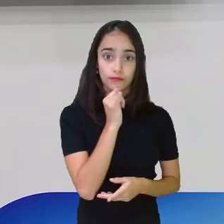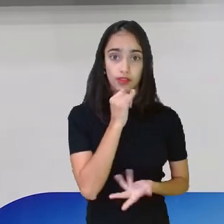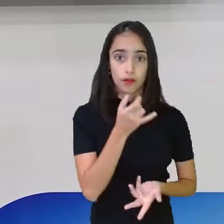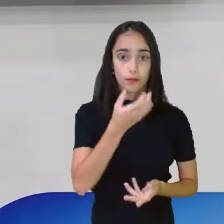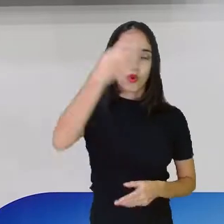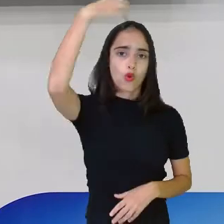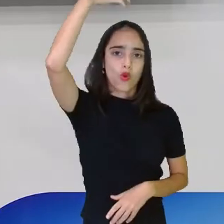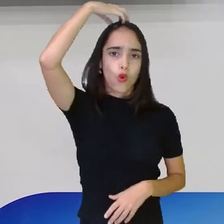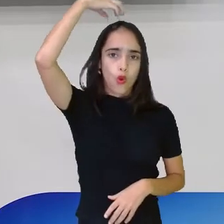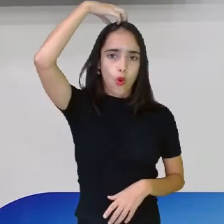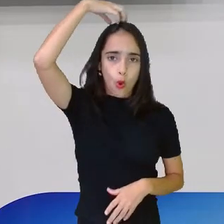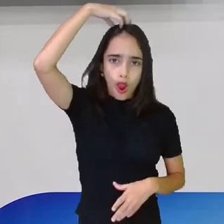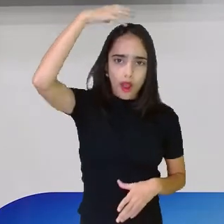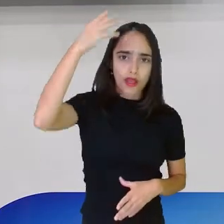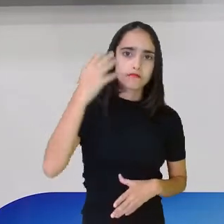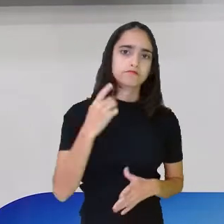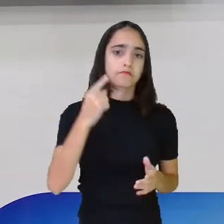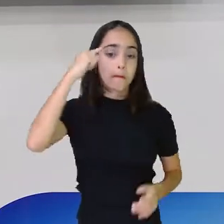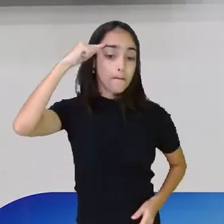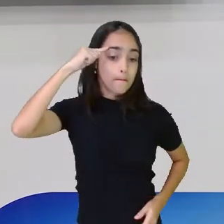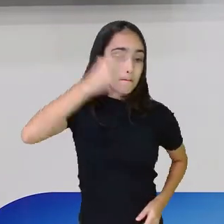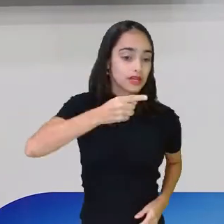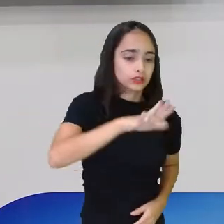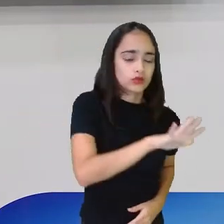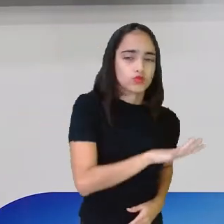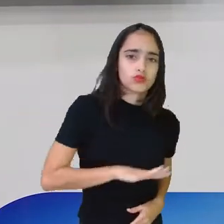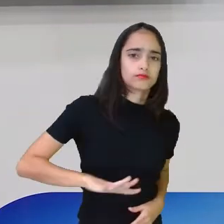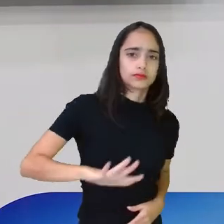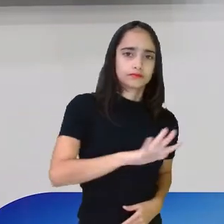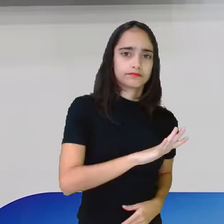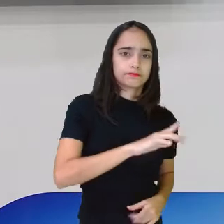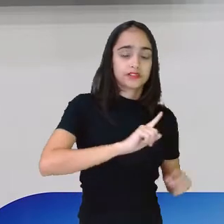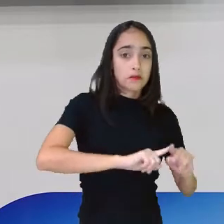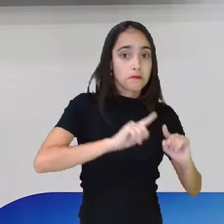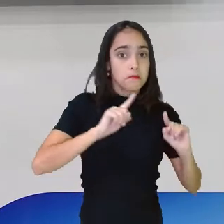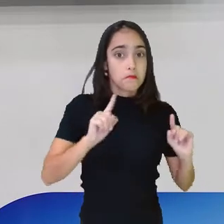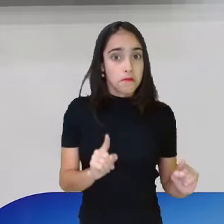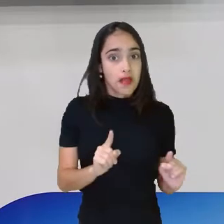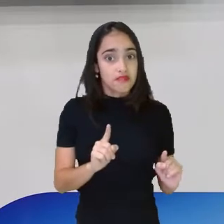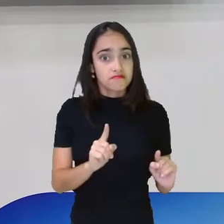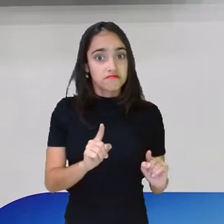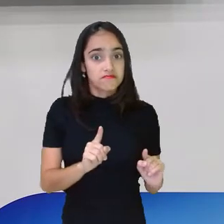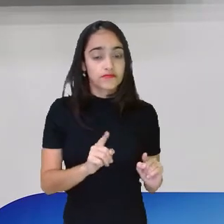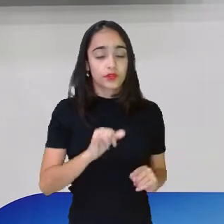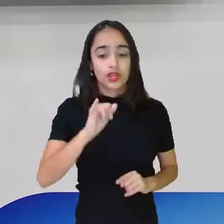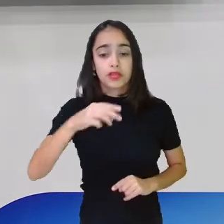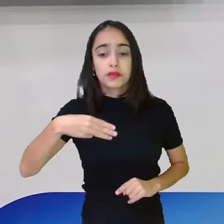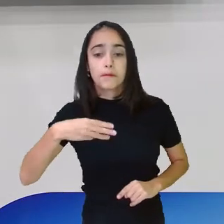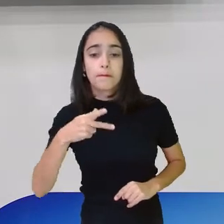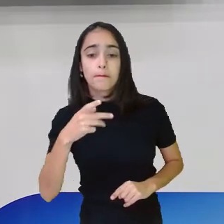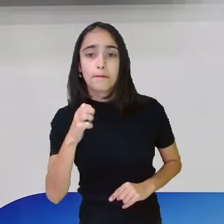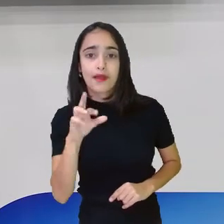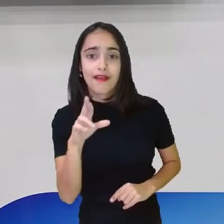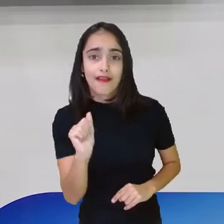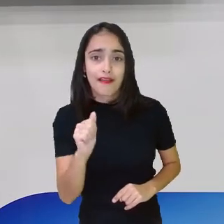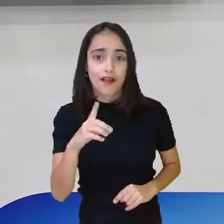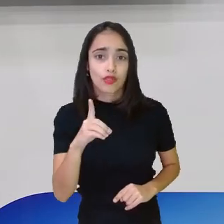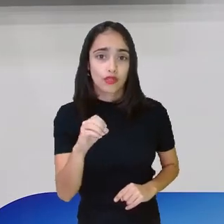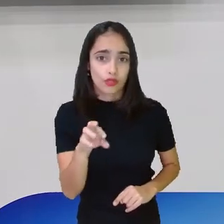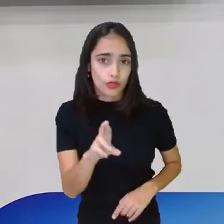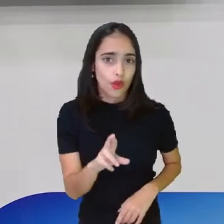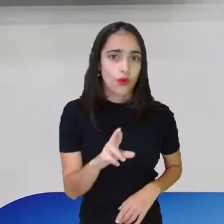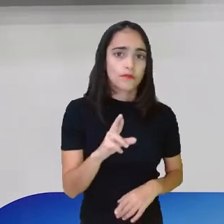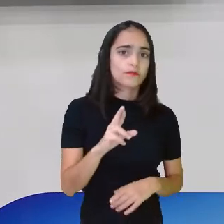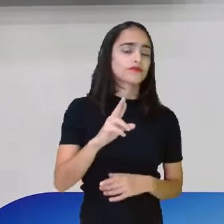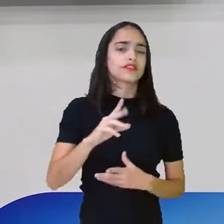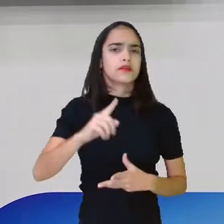comanda um território. Já o imperador, ele comanda mais de um território, ele comanda uma expansão, aí